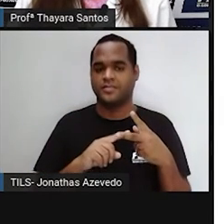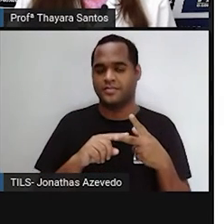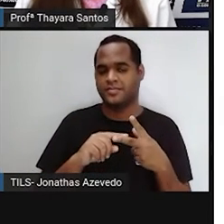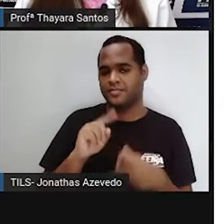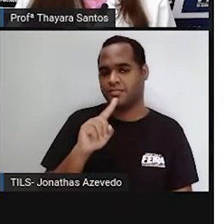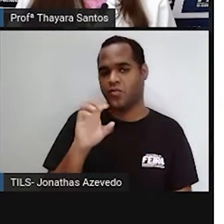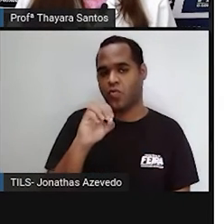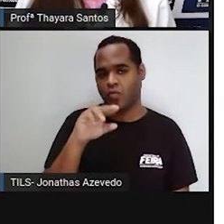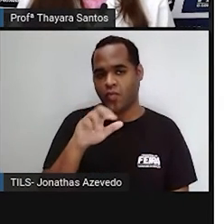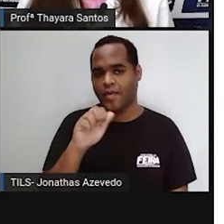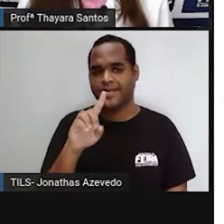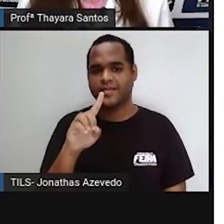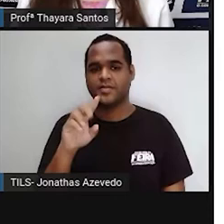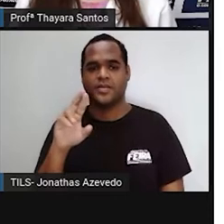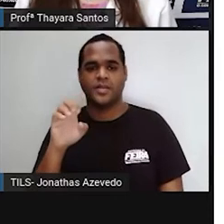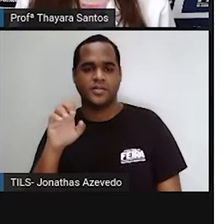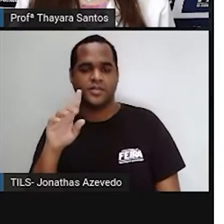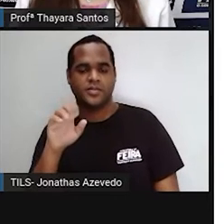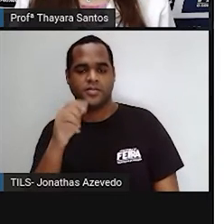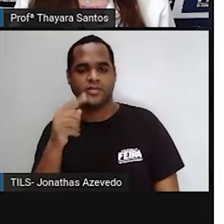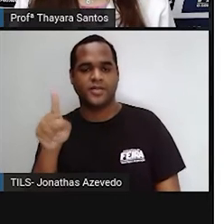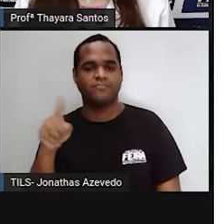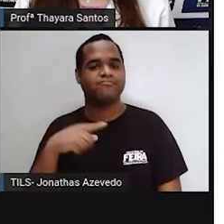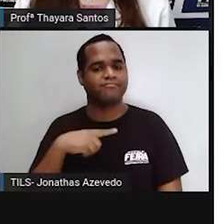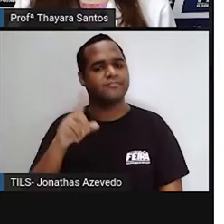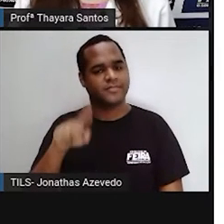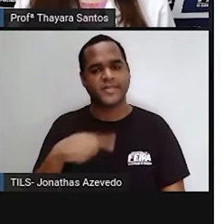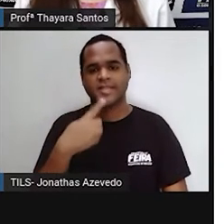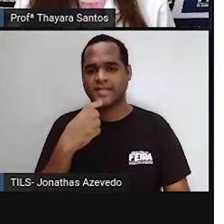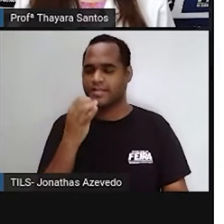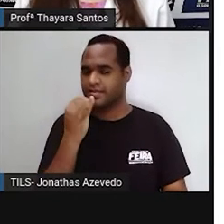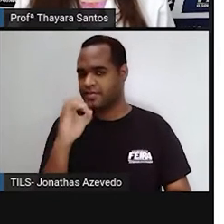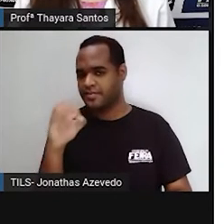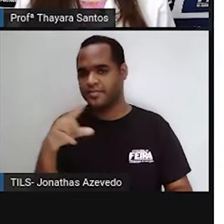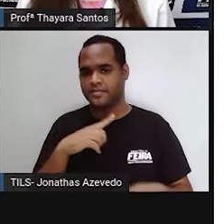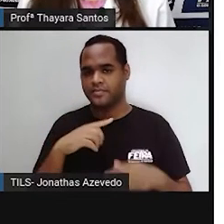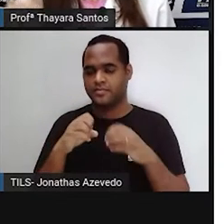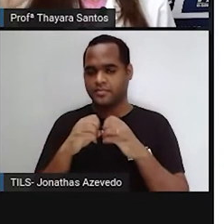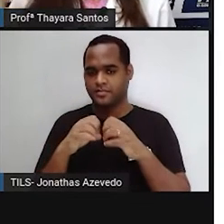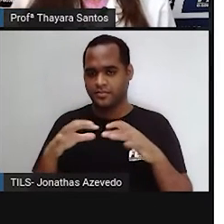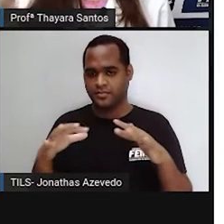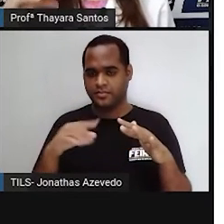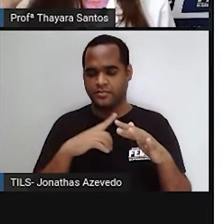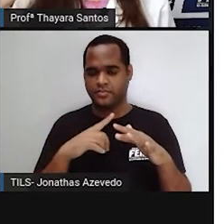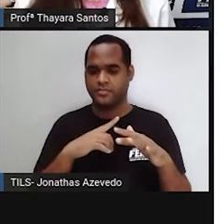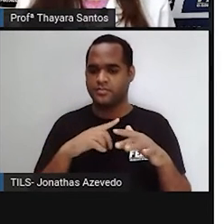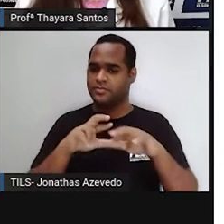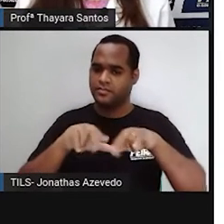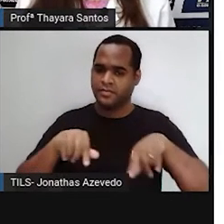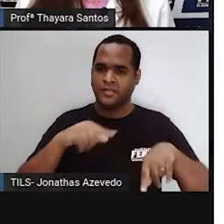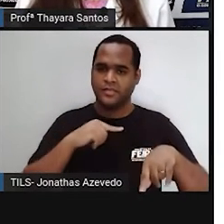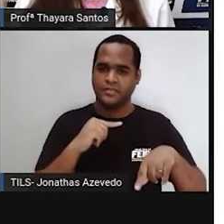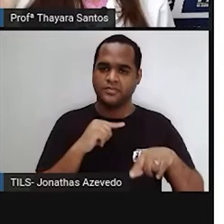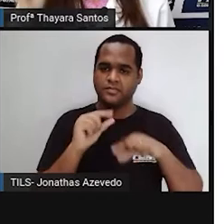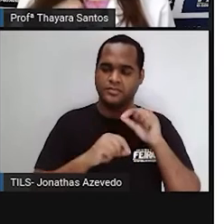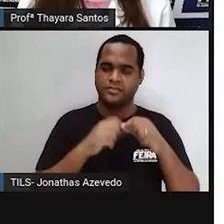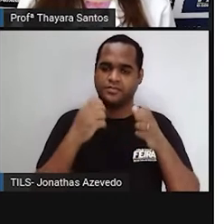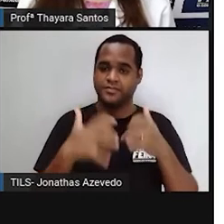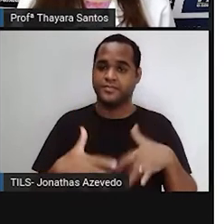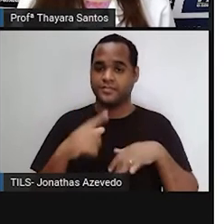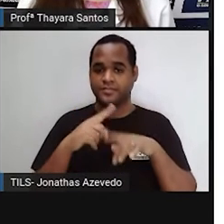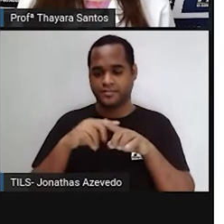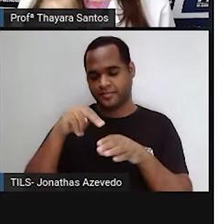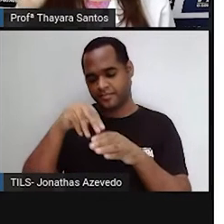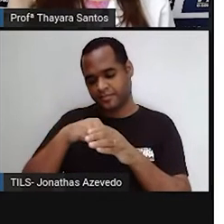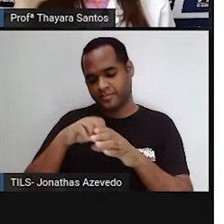zona de radiação. E é justamente nessa zona que a energia do núcleo vai se propagar através da radiação. Então, o núcleo